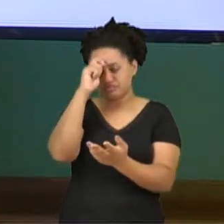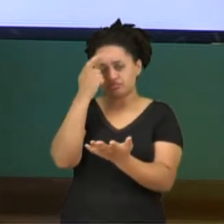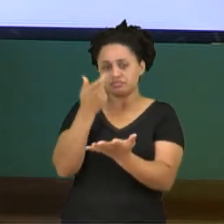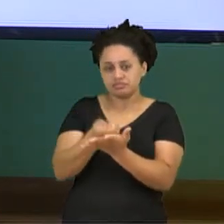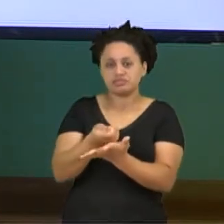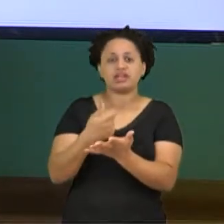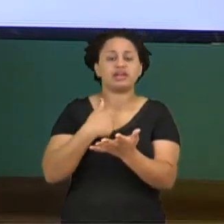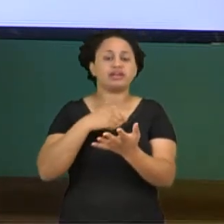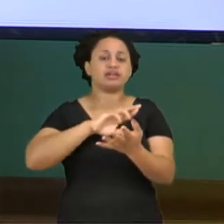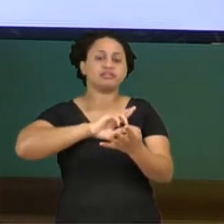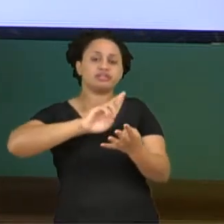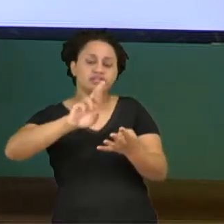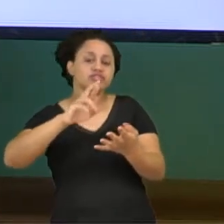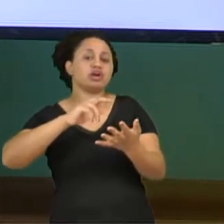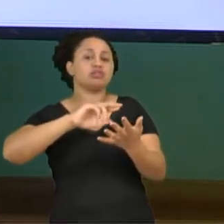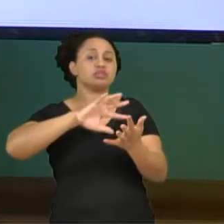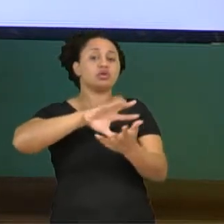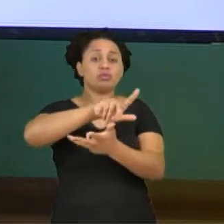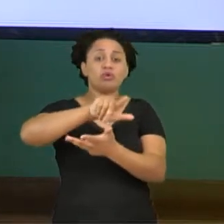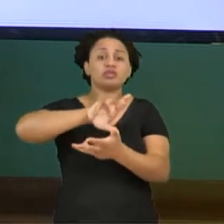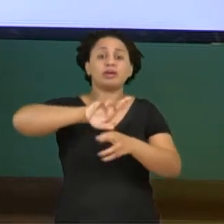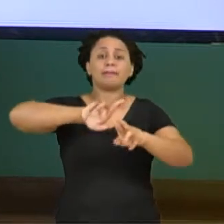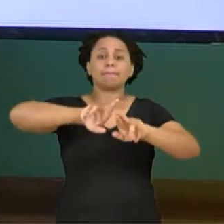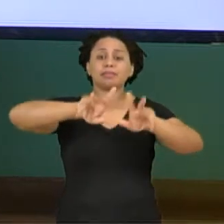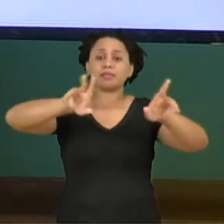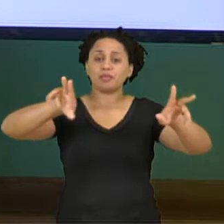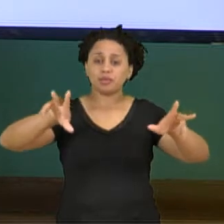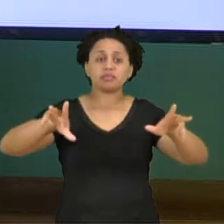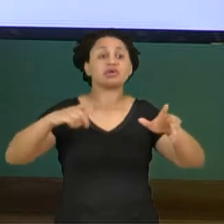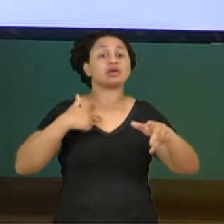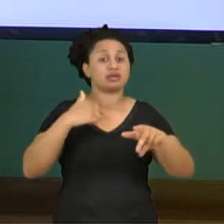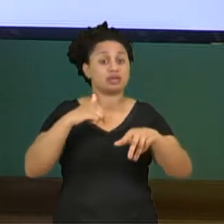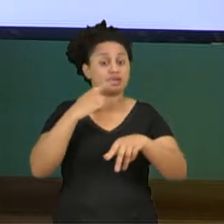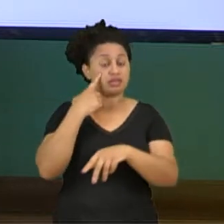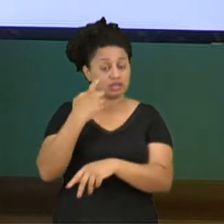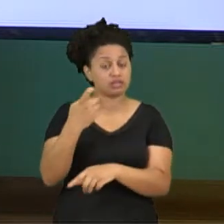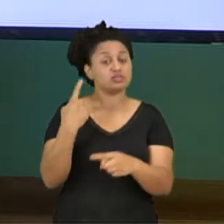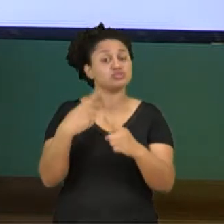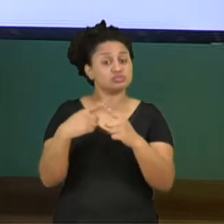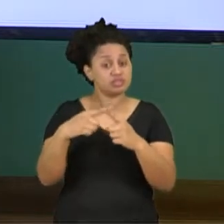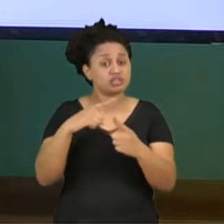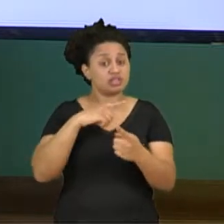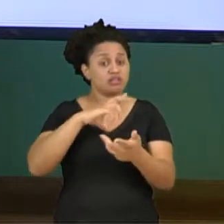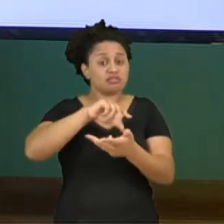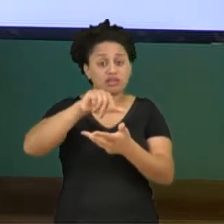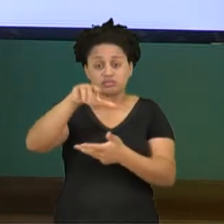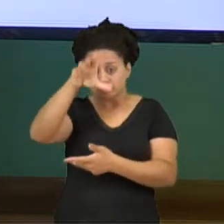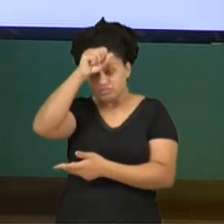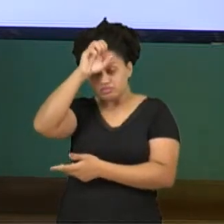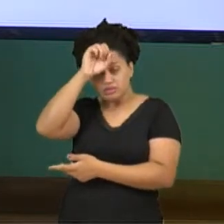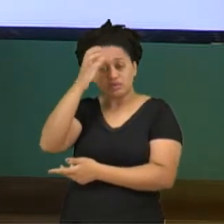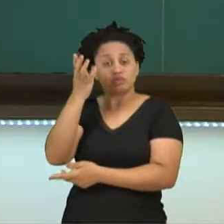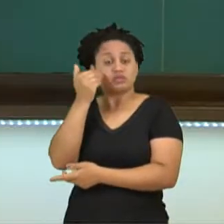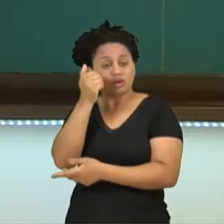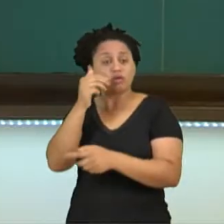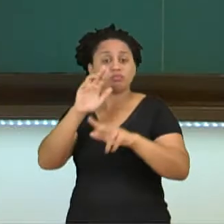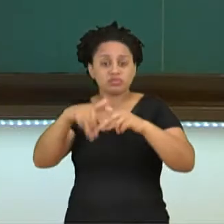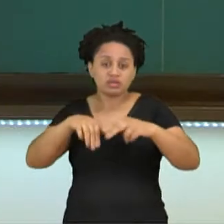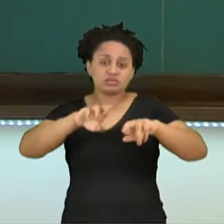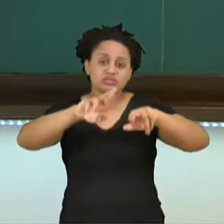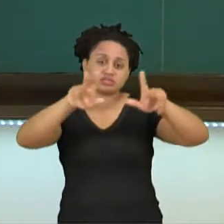religião. O mundo é mais interessante, repleto de aprendizagens a partir dessas